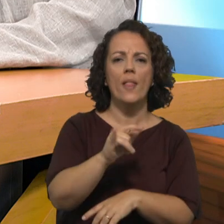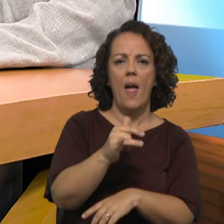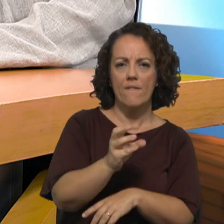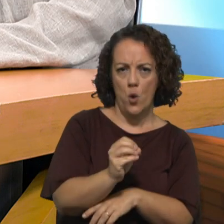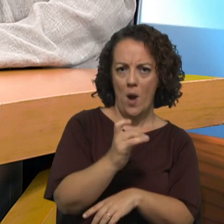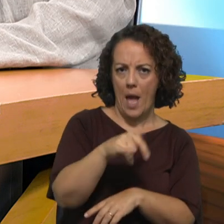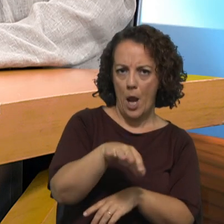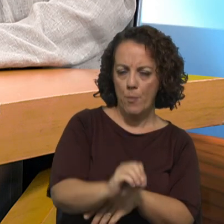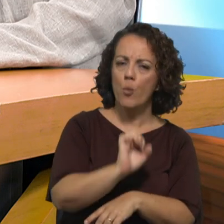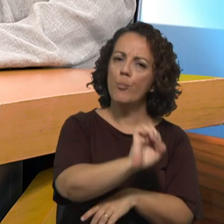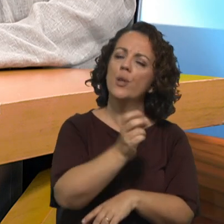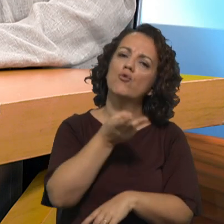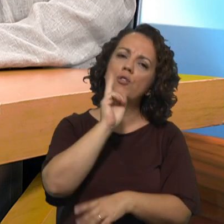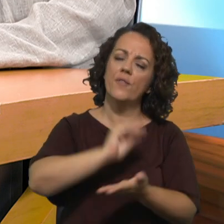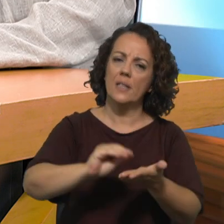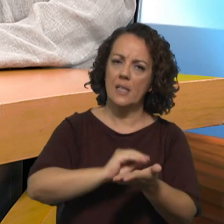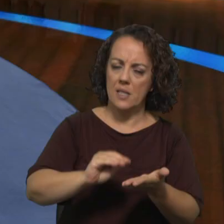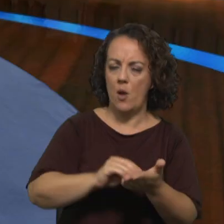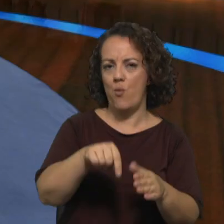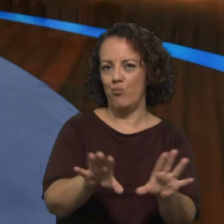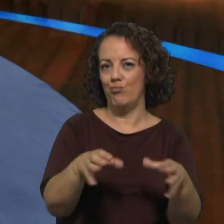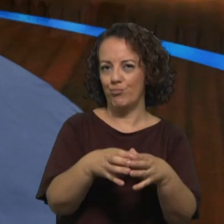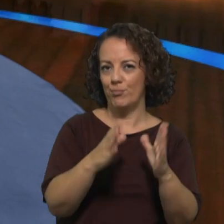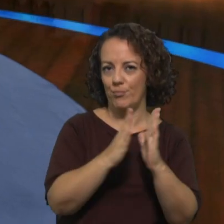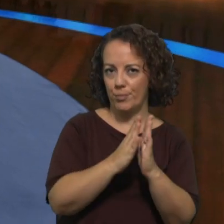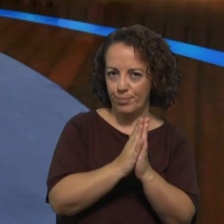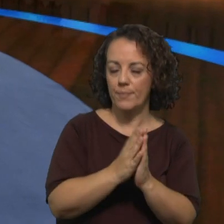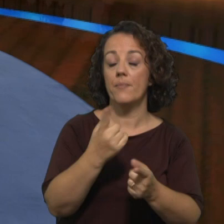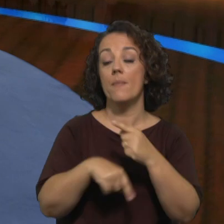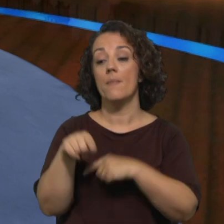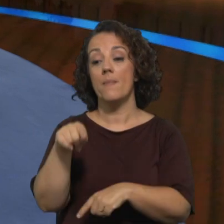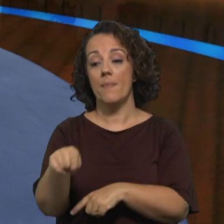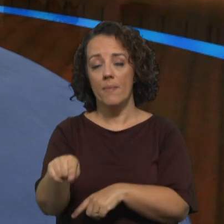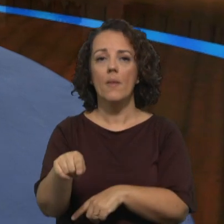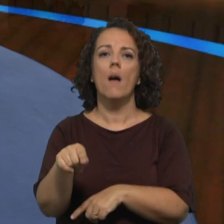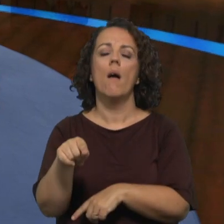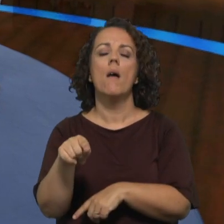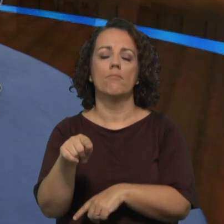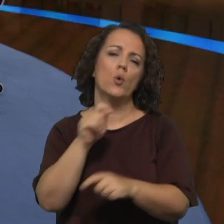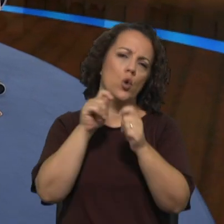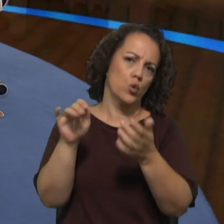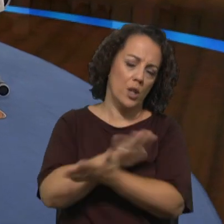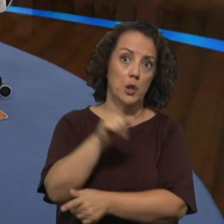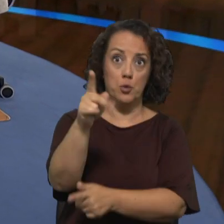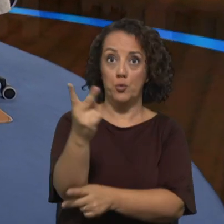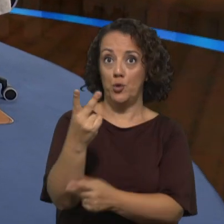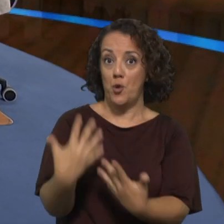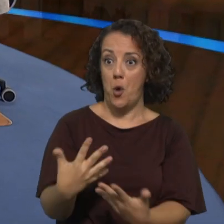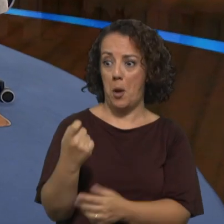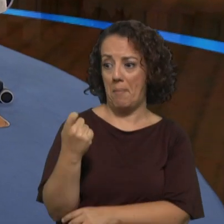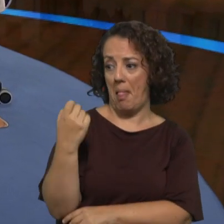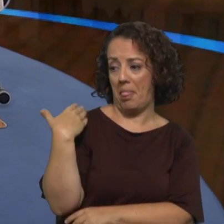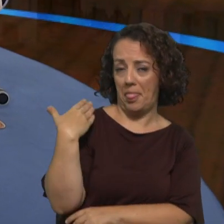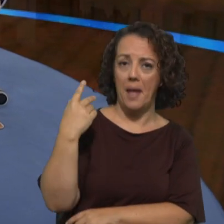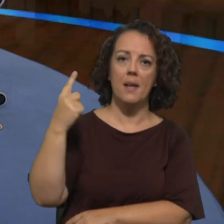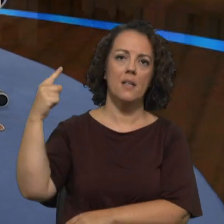Eclésia e Ricardo Perna, jornalista. Obrigado por estarem aqui entre nós. Estão a acabar de regressar, digamos assim, ainda foi há pouco tempo